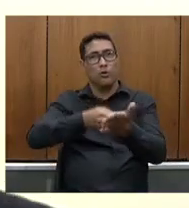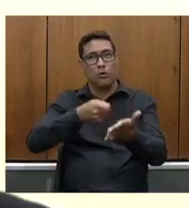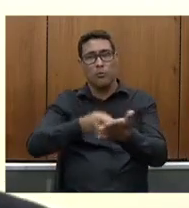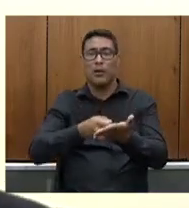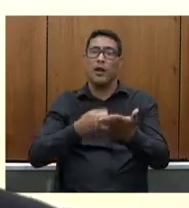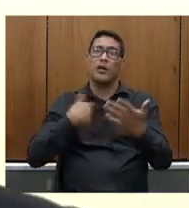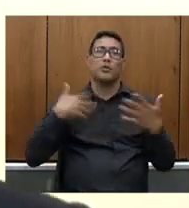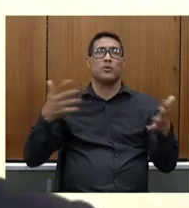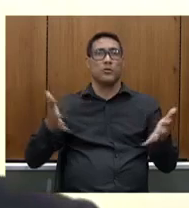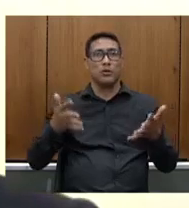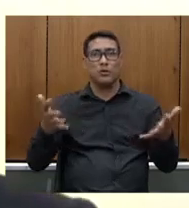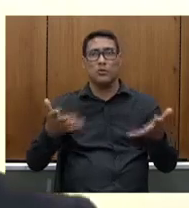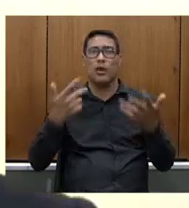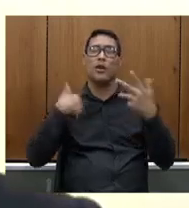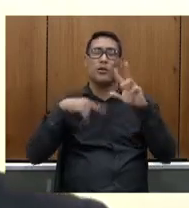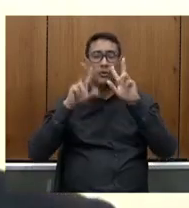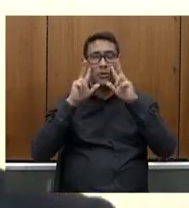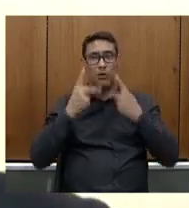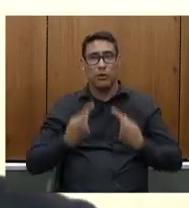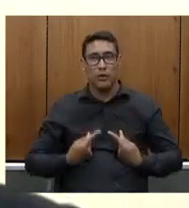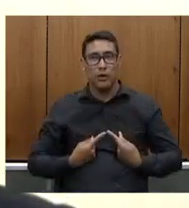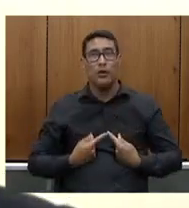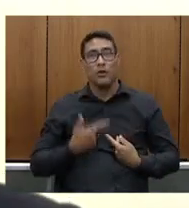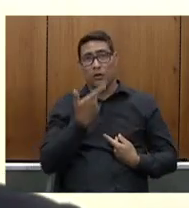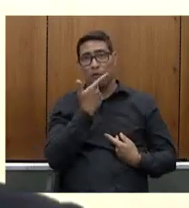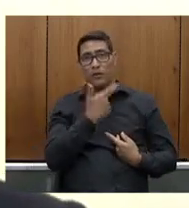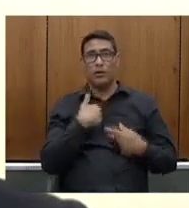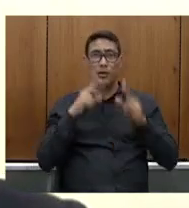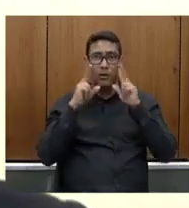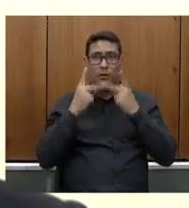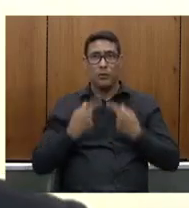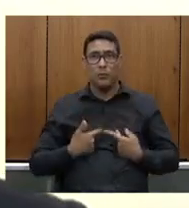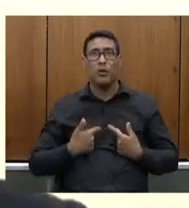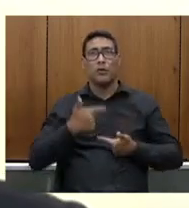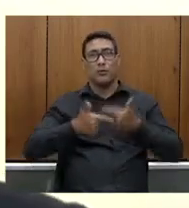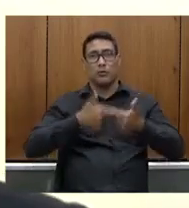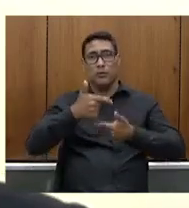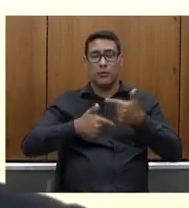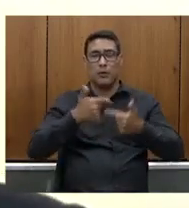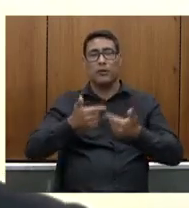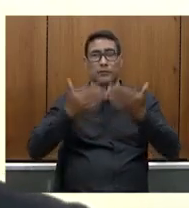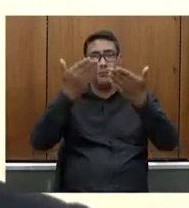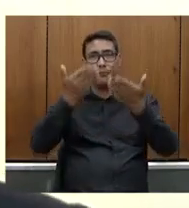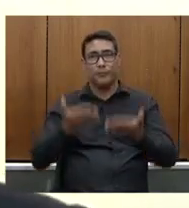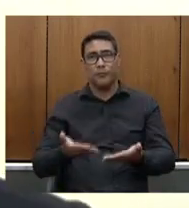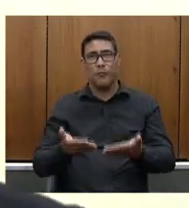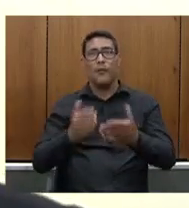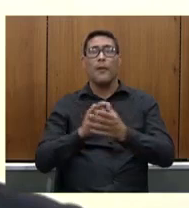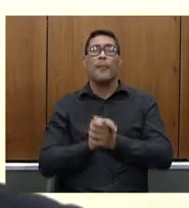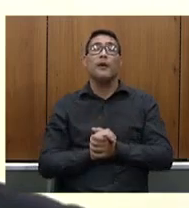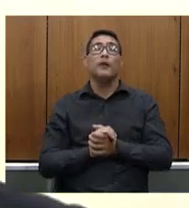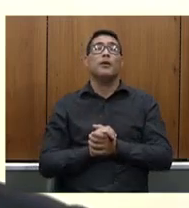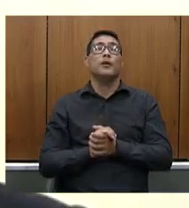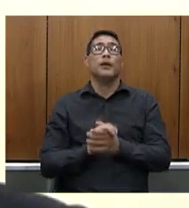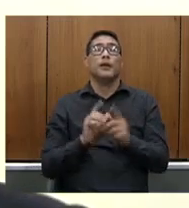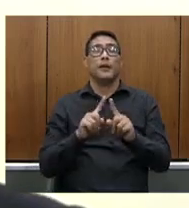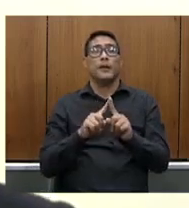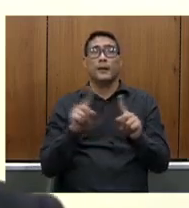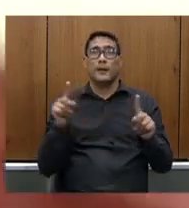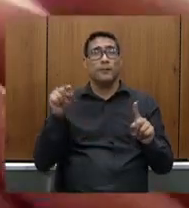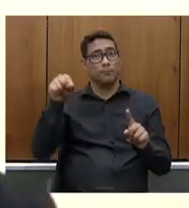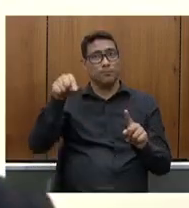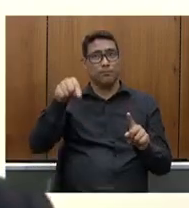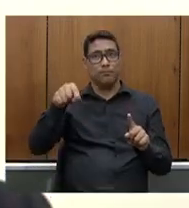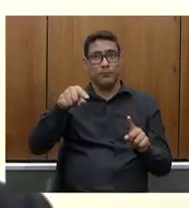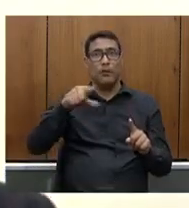reconhecer e eu quero aqui fazer esse reconhecimento do trabalho de vossa excelência desejando que o senhor